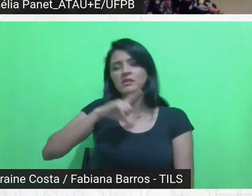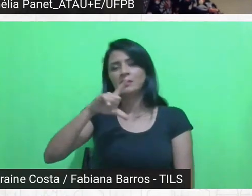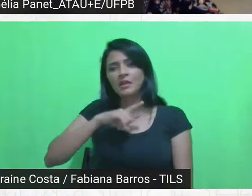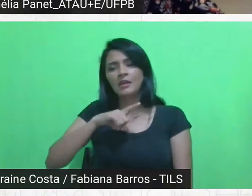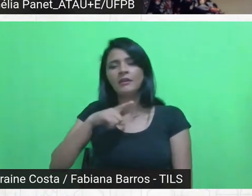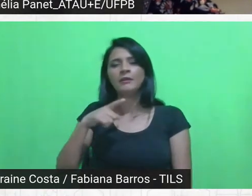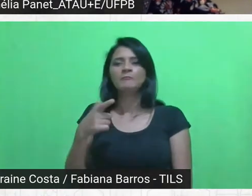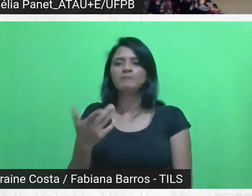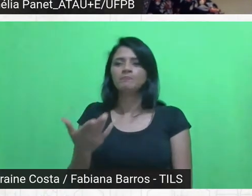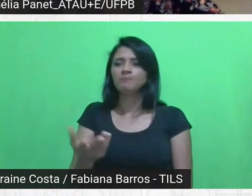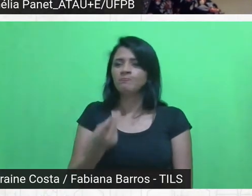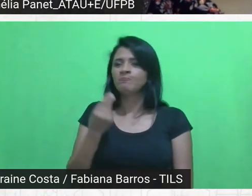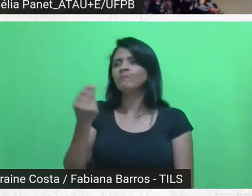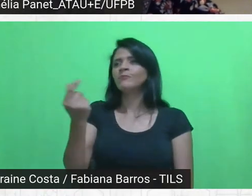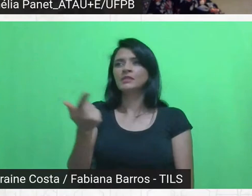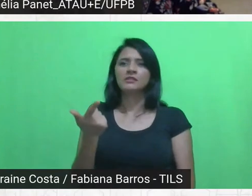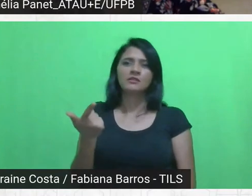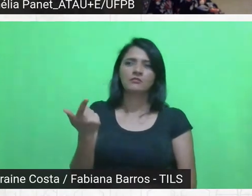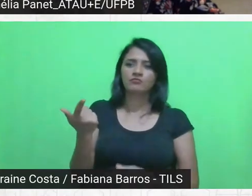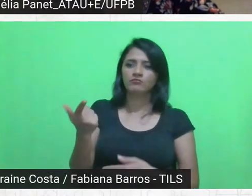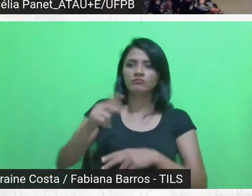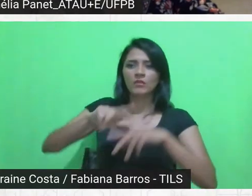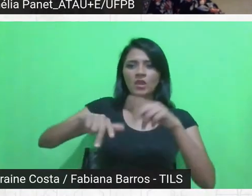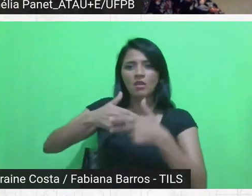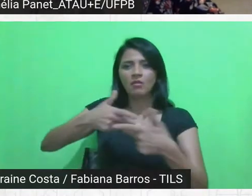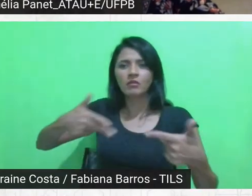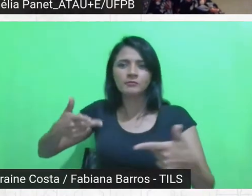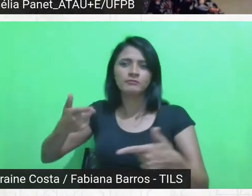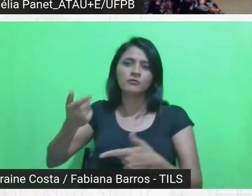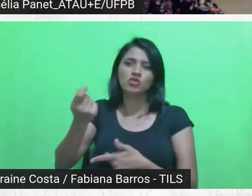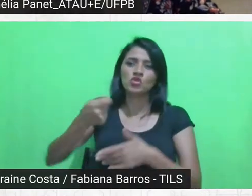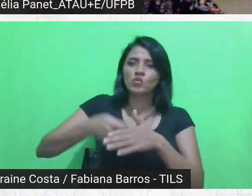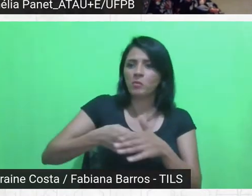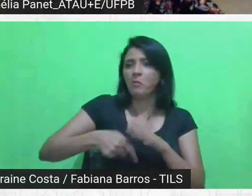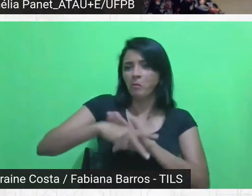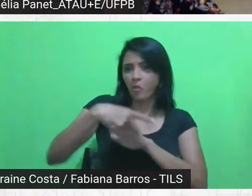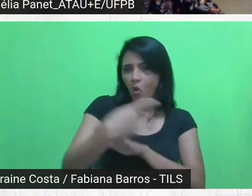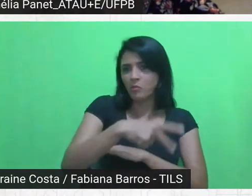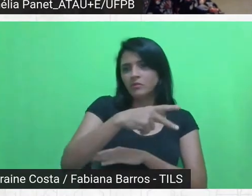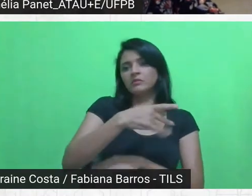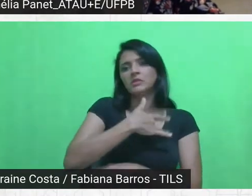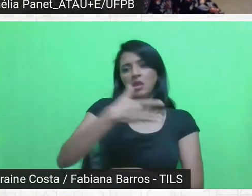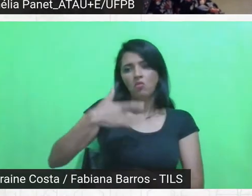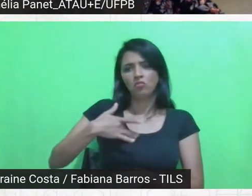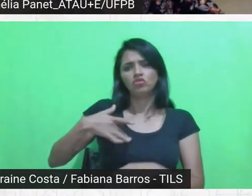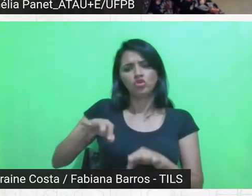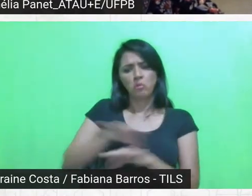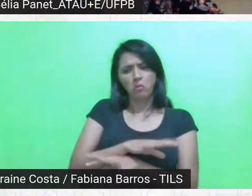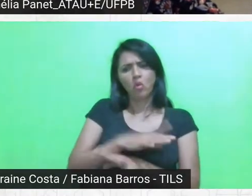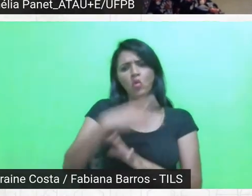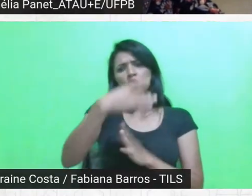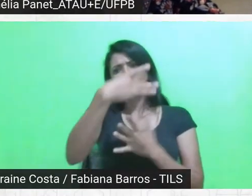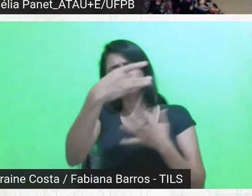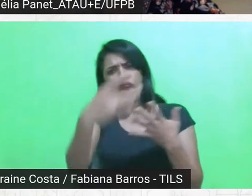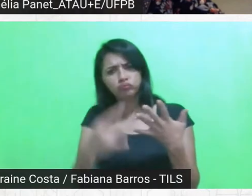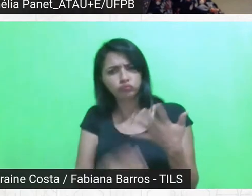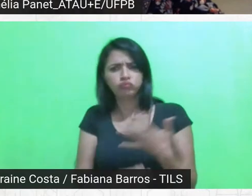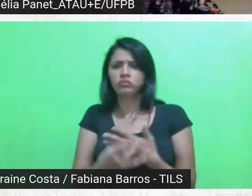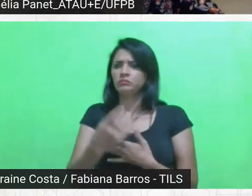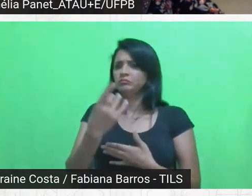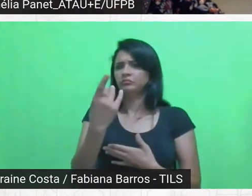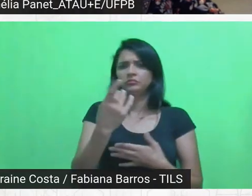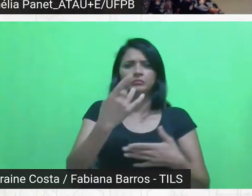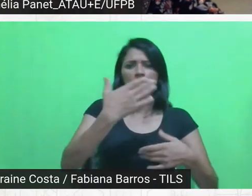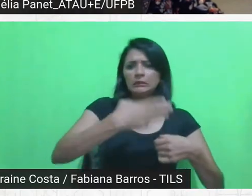os recursos destinados à saúde muito definidos, né, no nível federal, estadual e